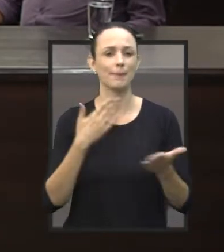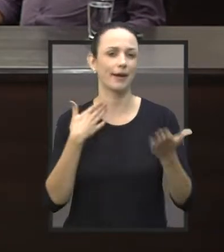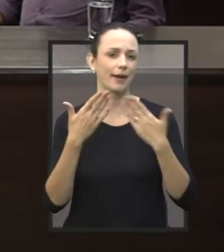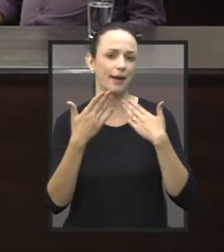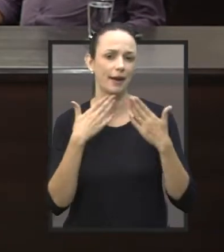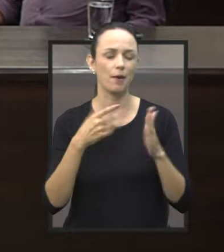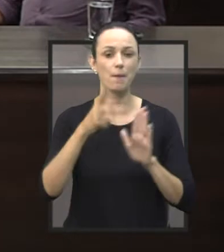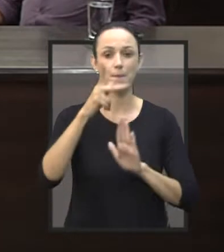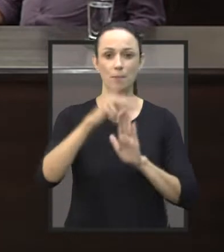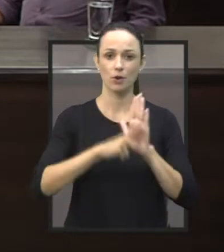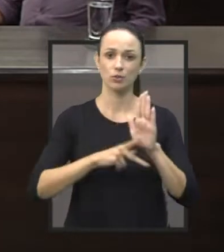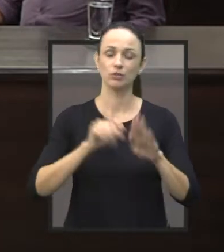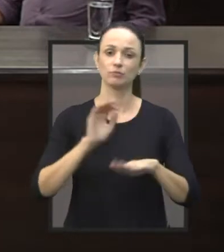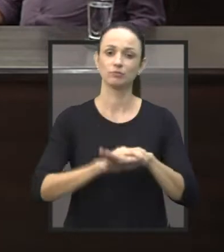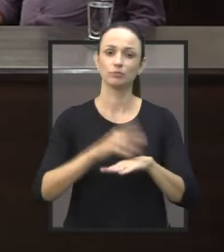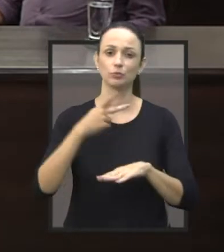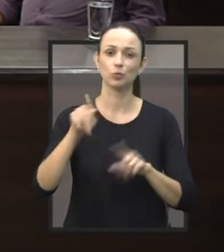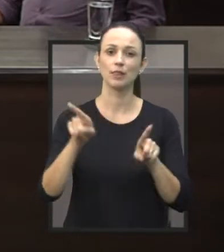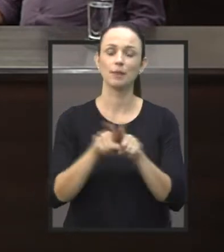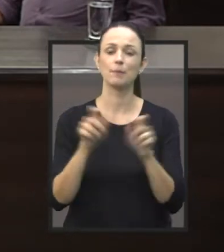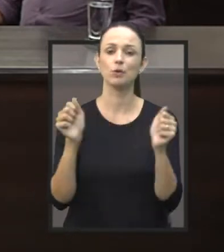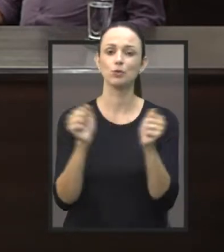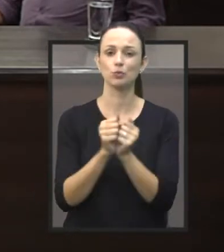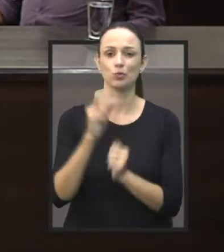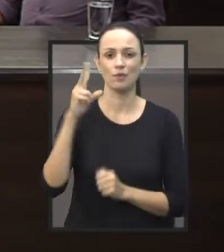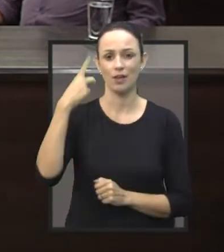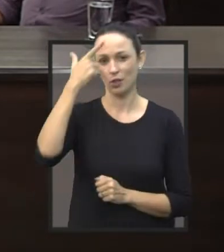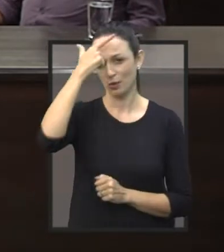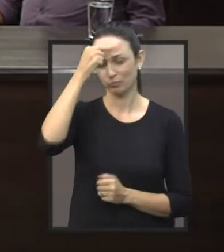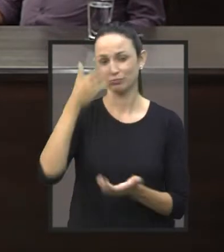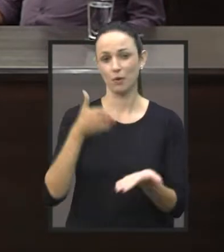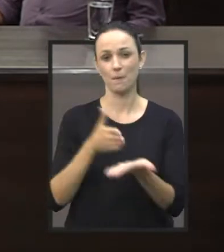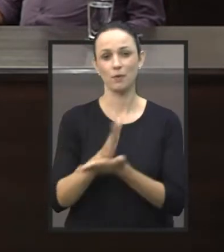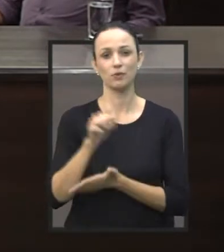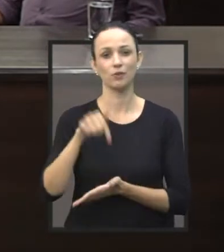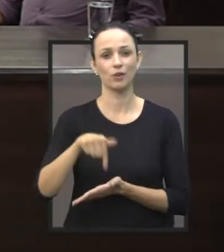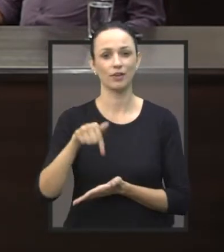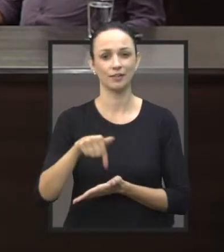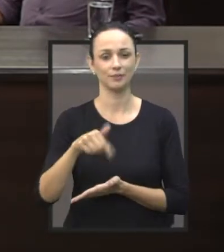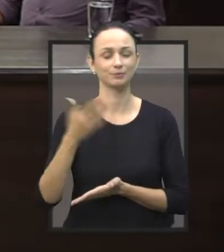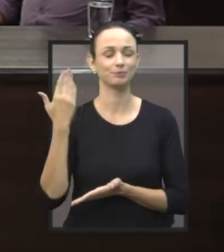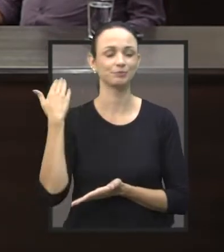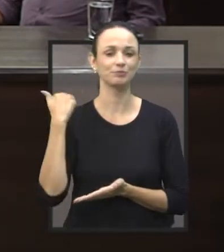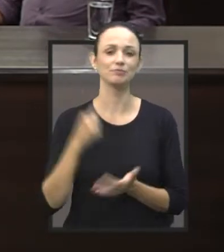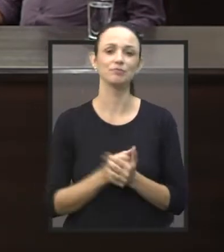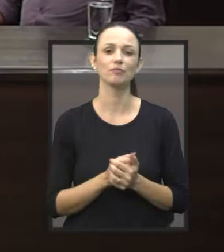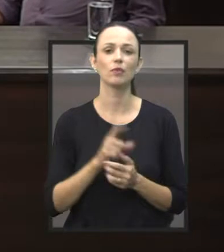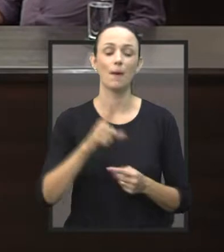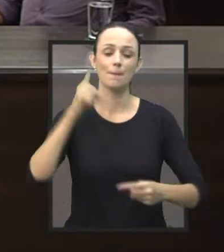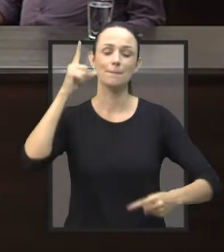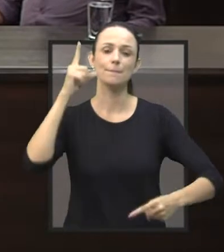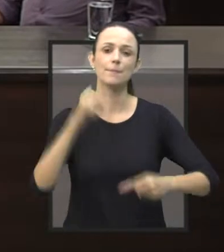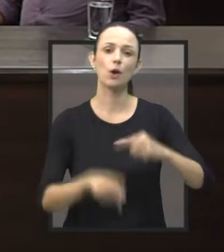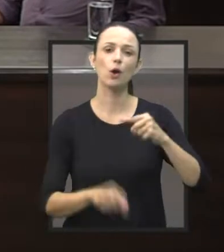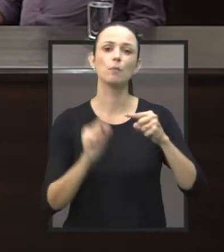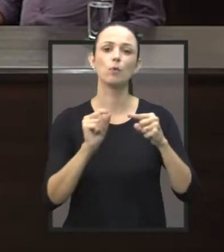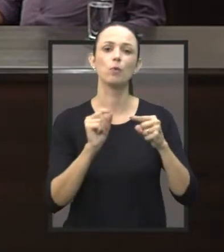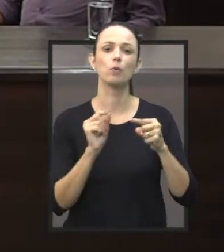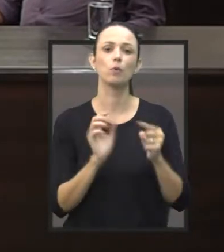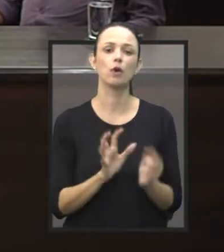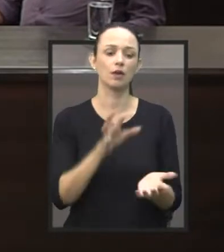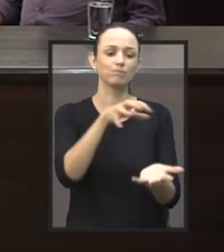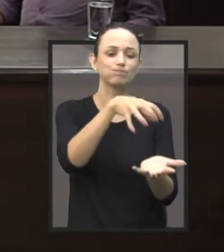sua autoria e do vereador Fábio Souza, que foi aprovado recentemente aqui na casa e que proíbe a instalação de albergues